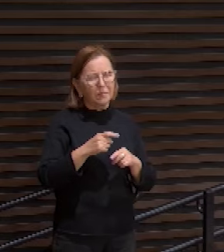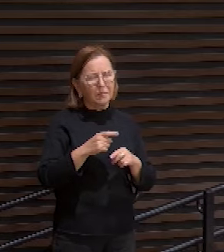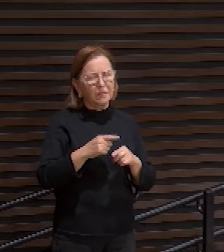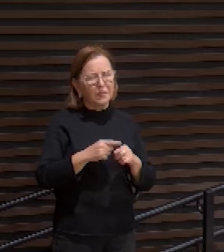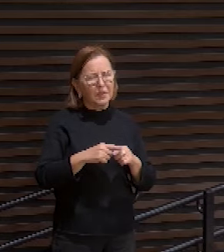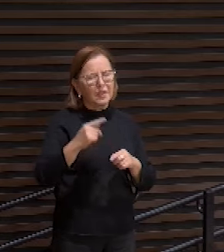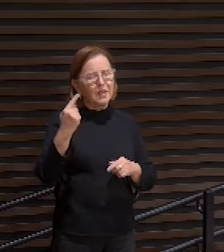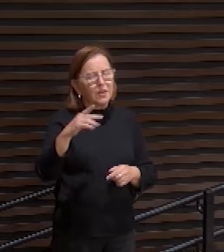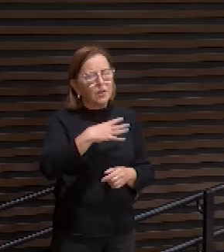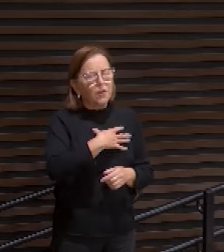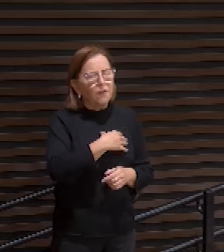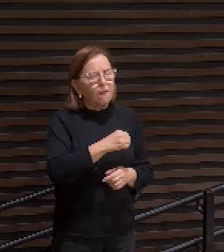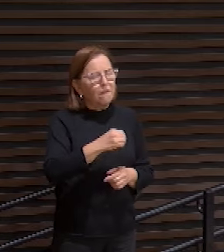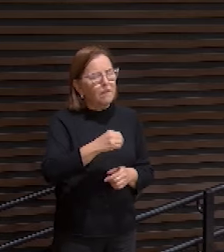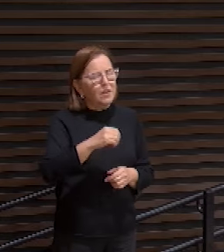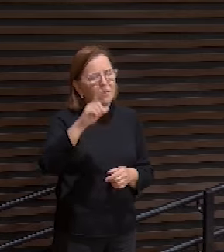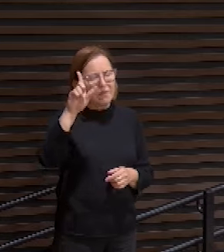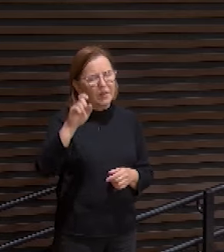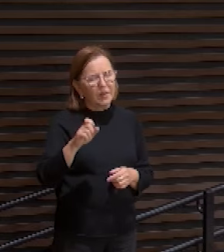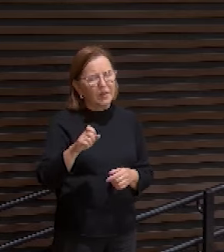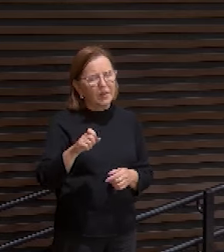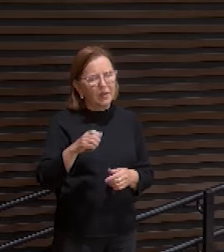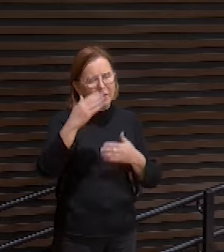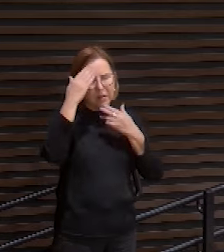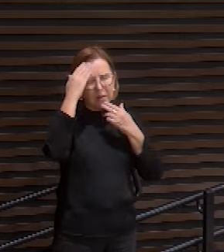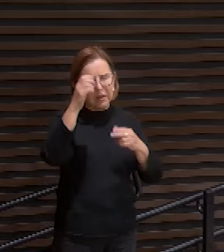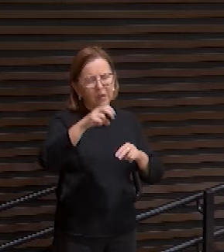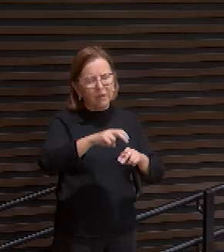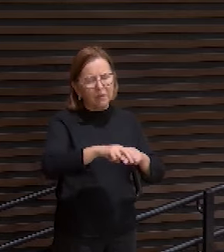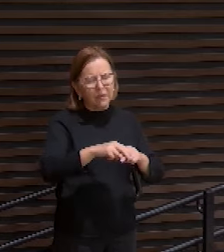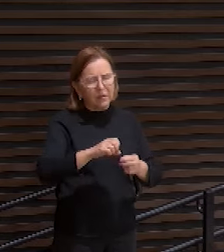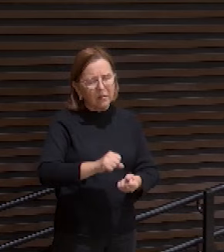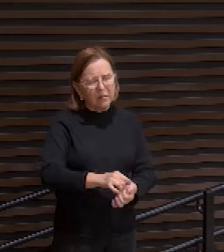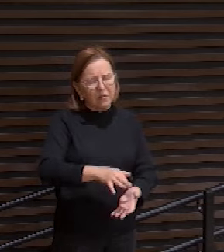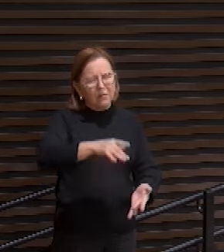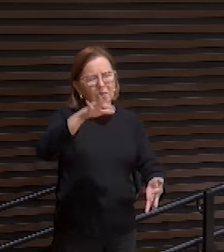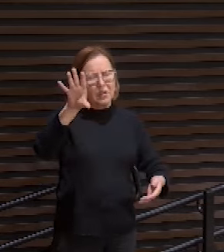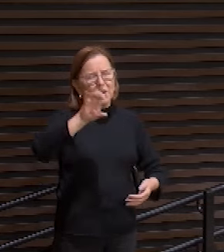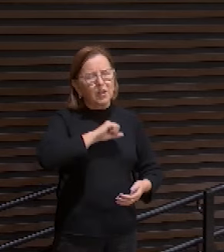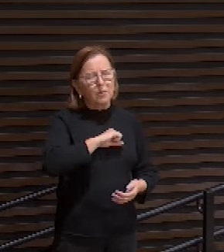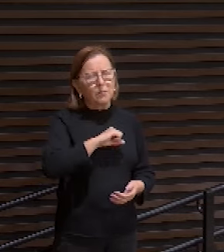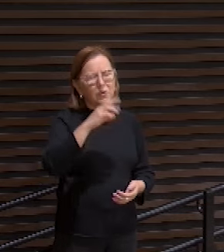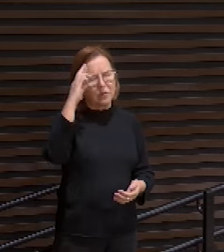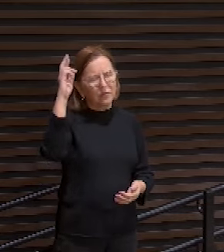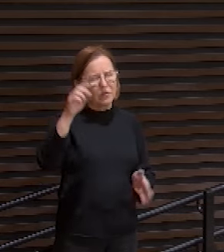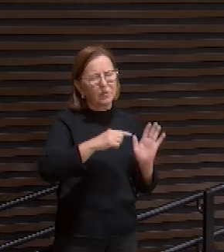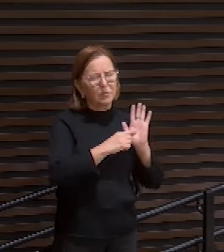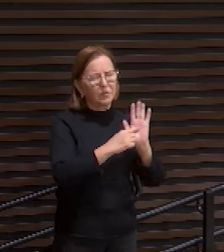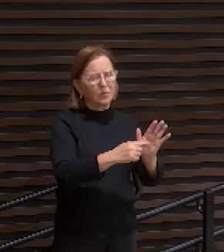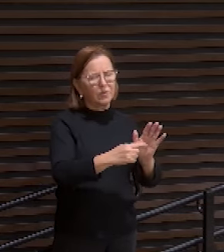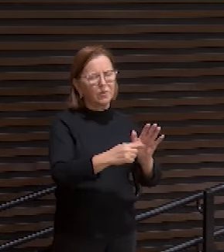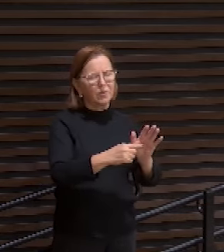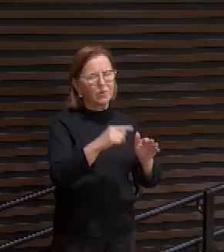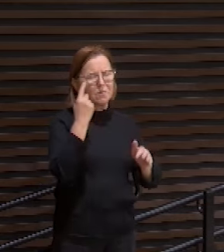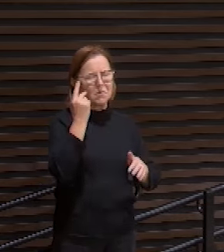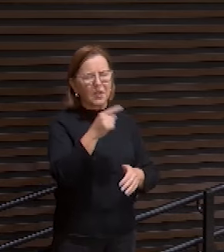e obrigado pelo sublime amor que o Senhor demonstrou para conosco na cruz de Cristo.